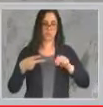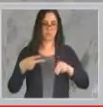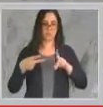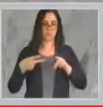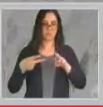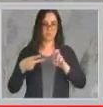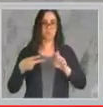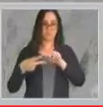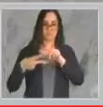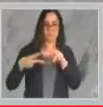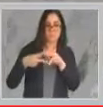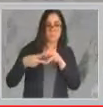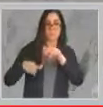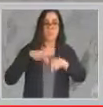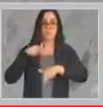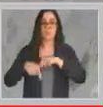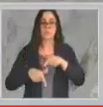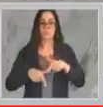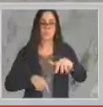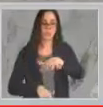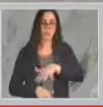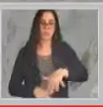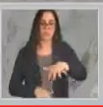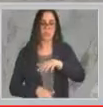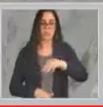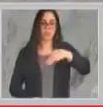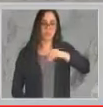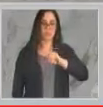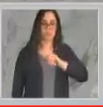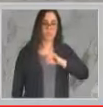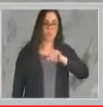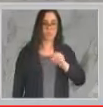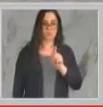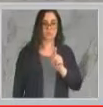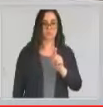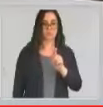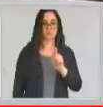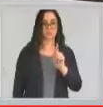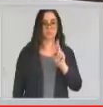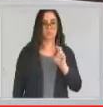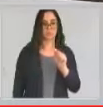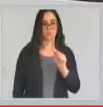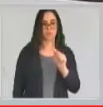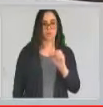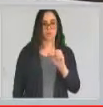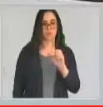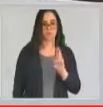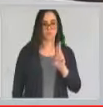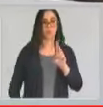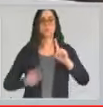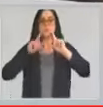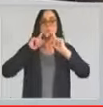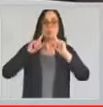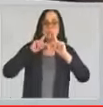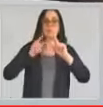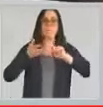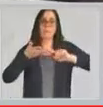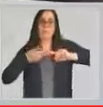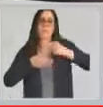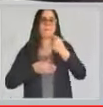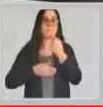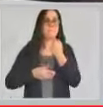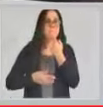Mojiguassu, estão aqui trazendo as reivindicações da rede estadual de